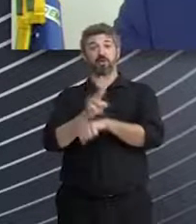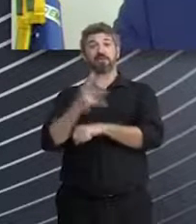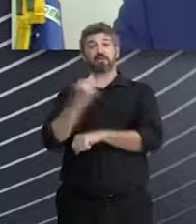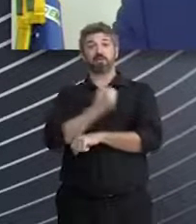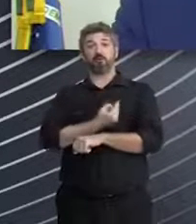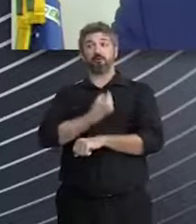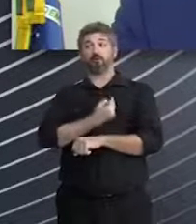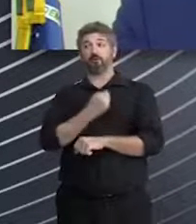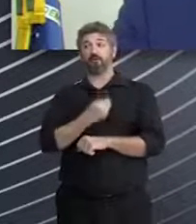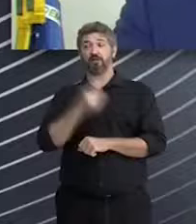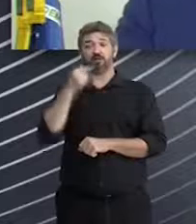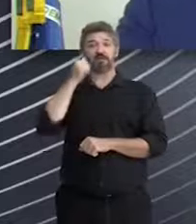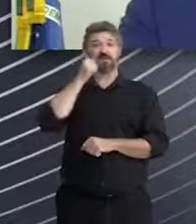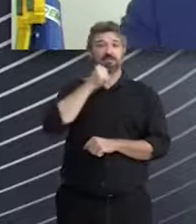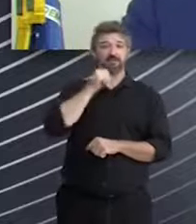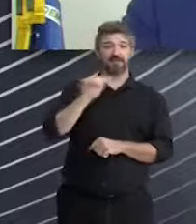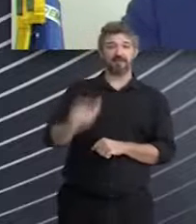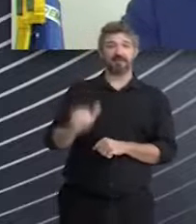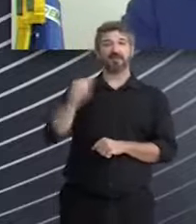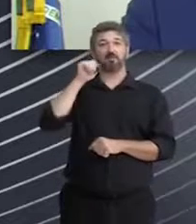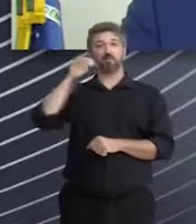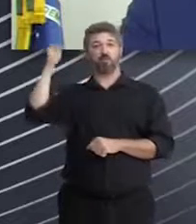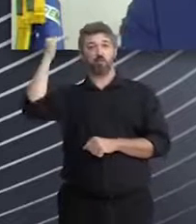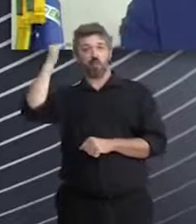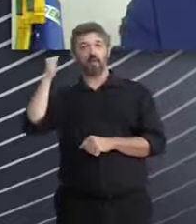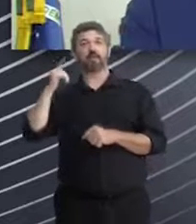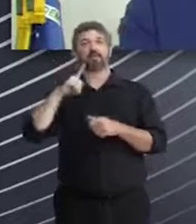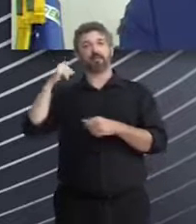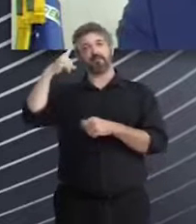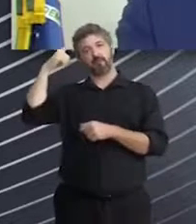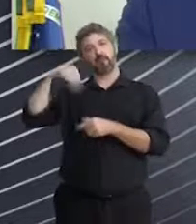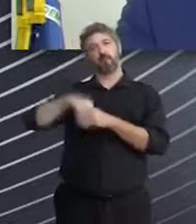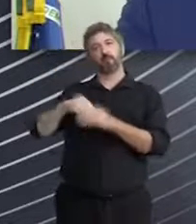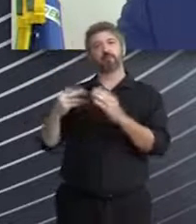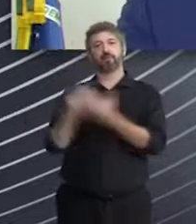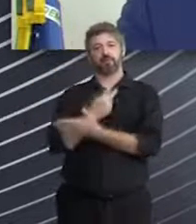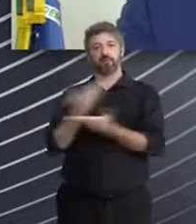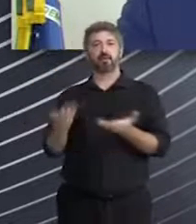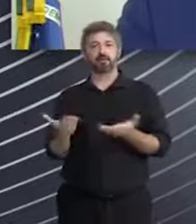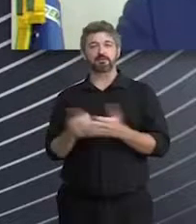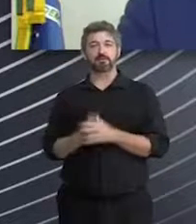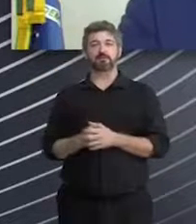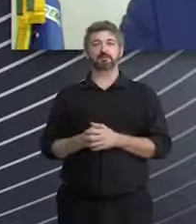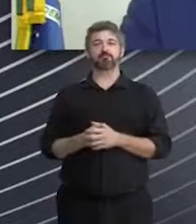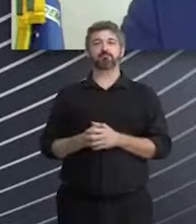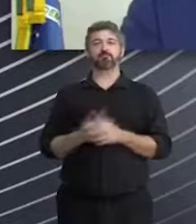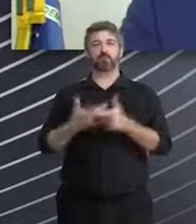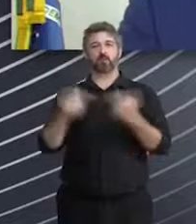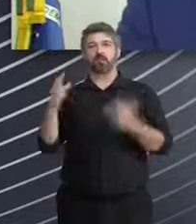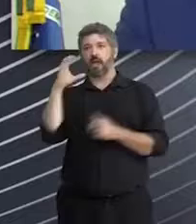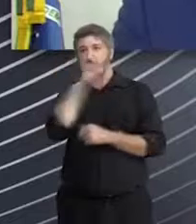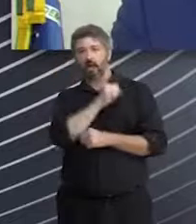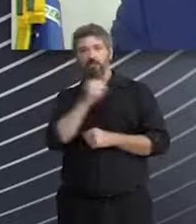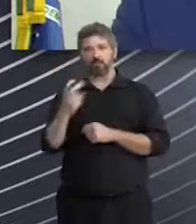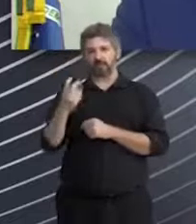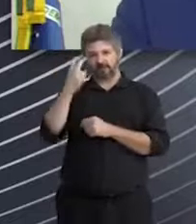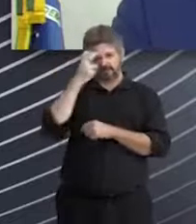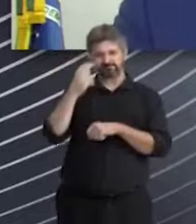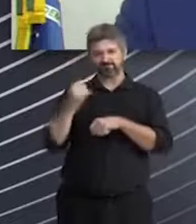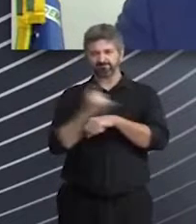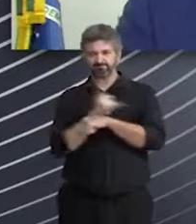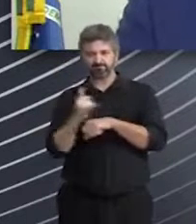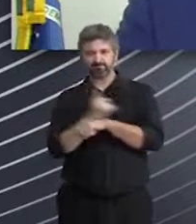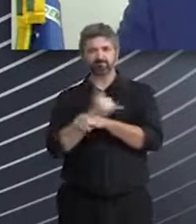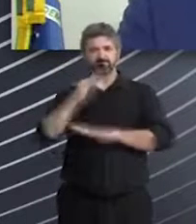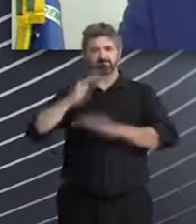vida de meninas e mulheres em situação de violência. É com mecanismos céleres, inteligentes